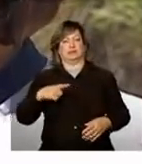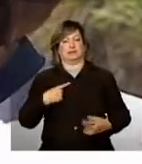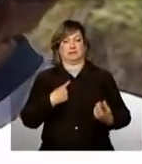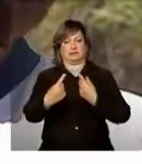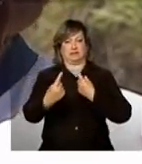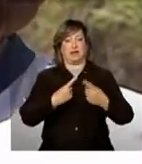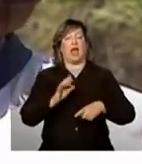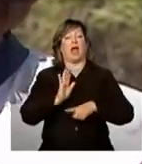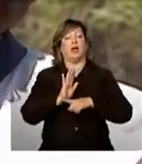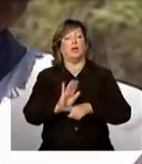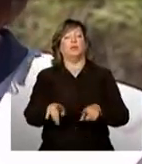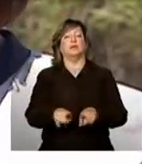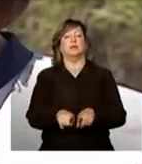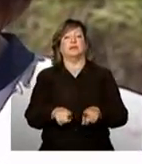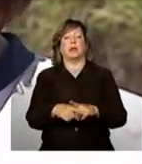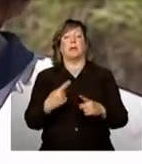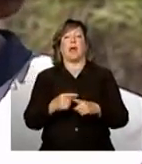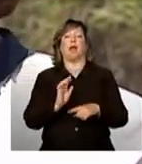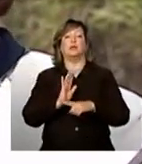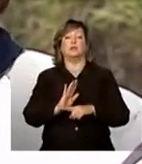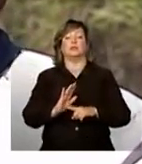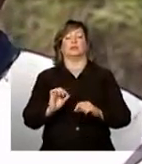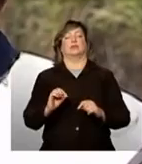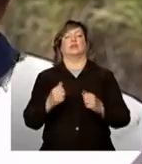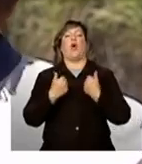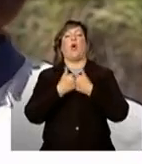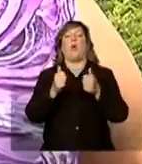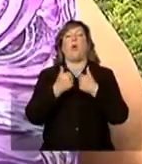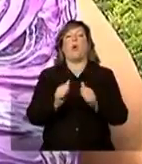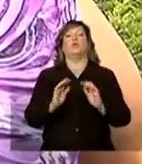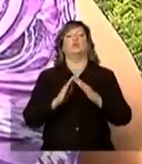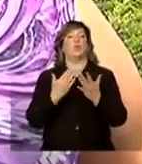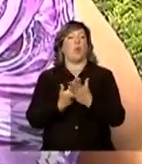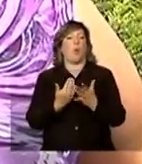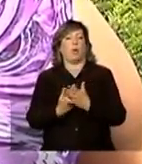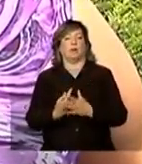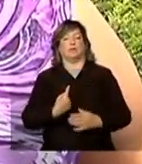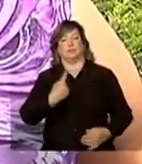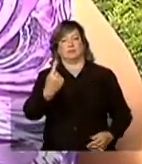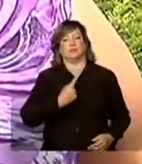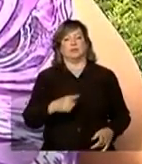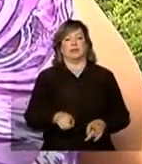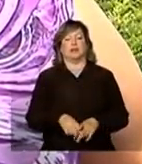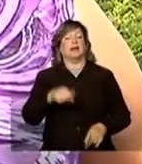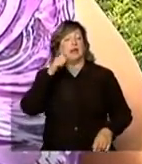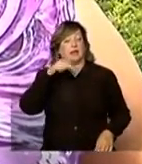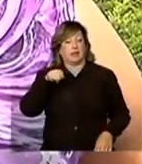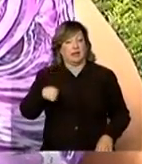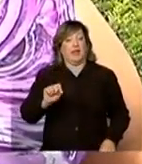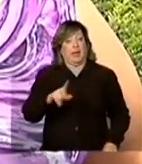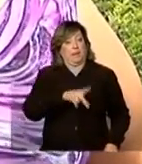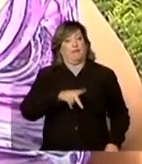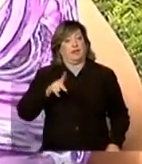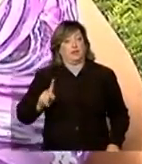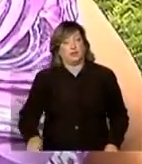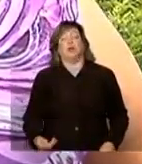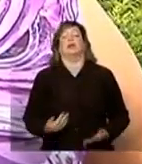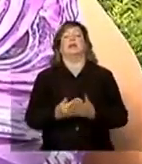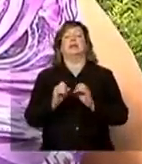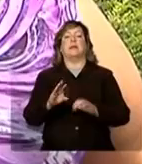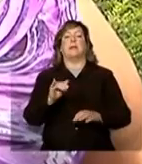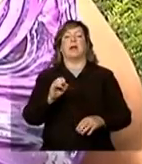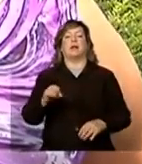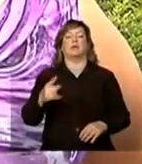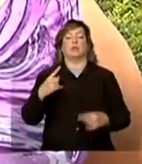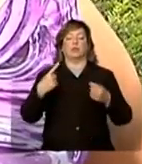resultado na educação, porque ela vai colaborar com o transporte escolar. Eliana Tavares é professora do ensino básico numa escola da